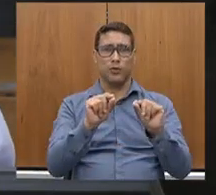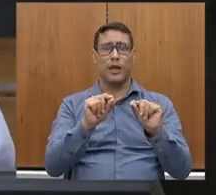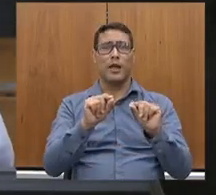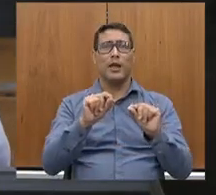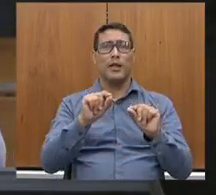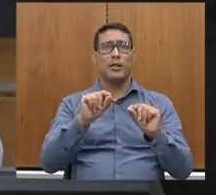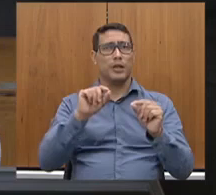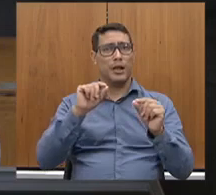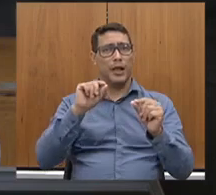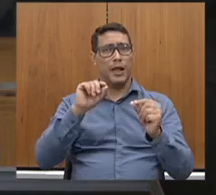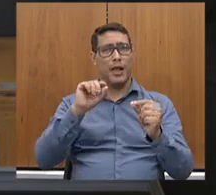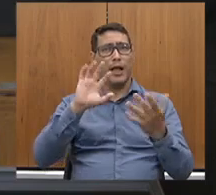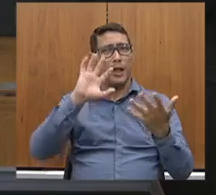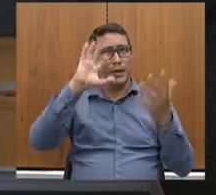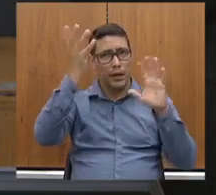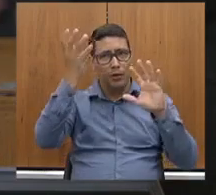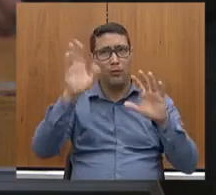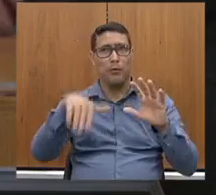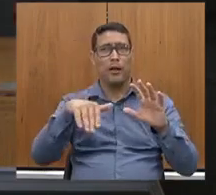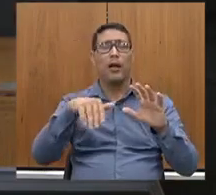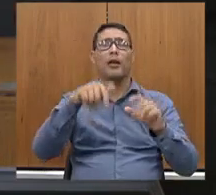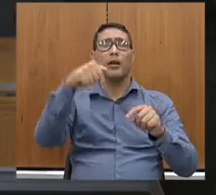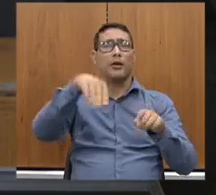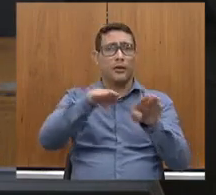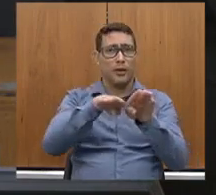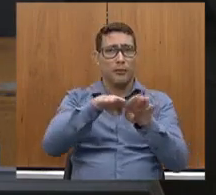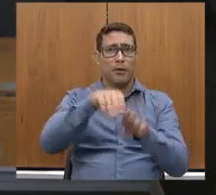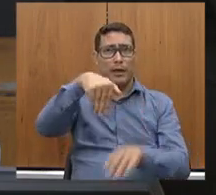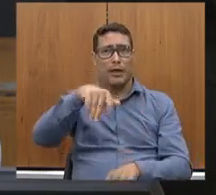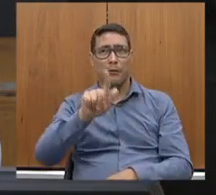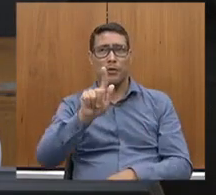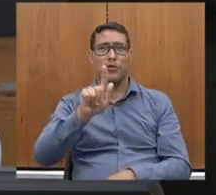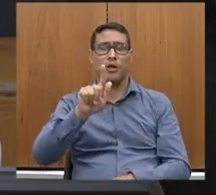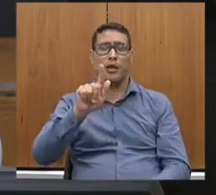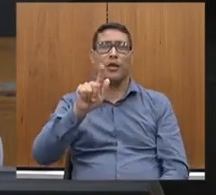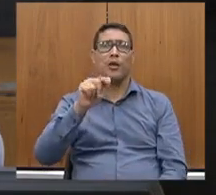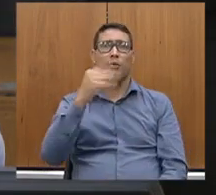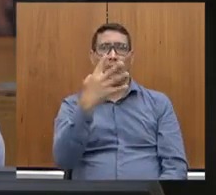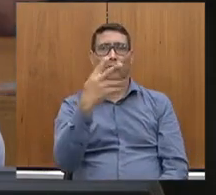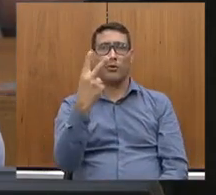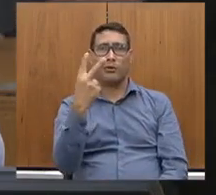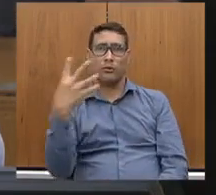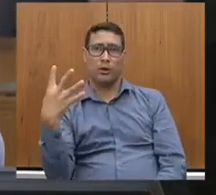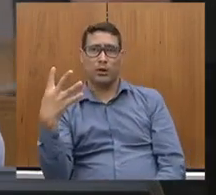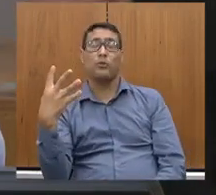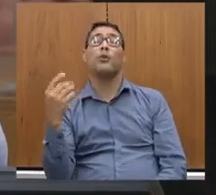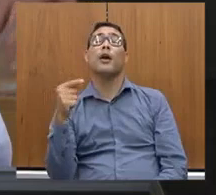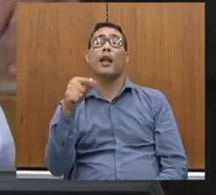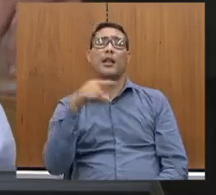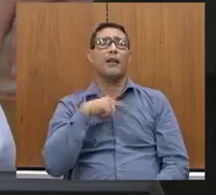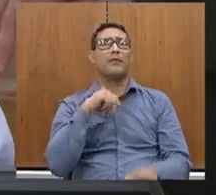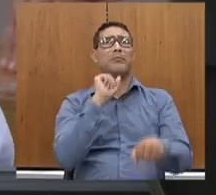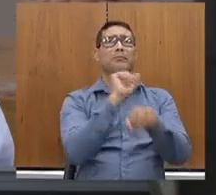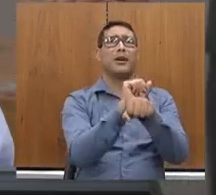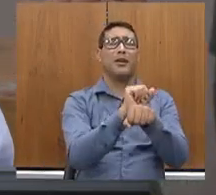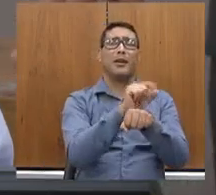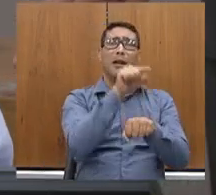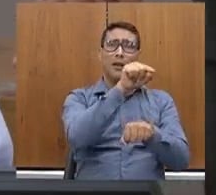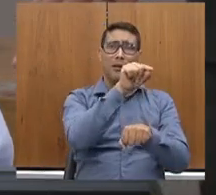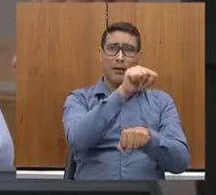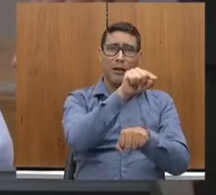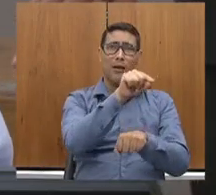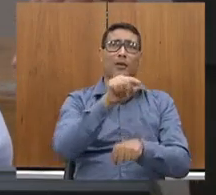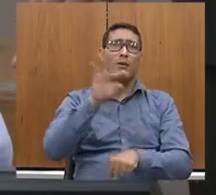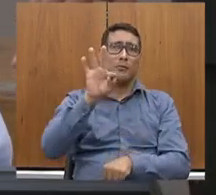feita na gestão anterior, a MG 424, era uma concessão da gestão anterior, ela estava parada no Tribunal de Contas do